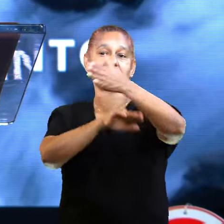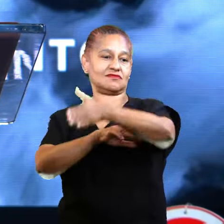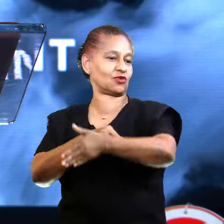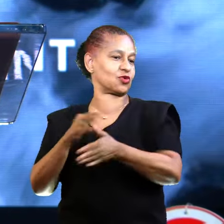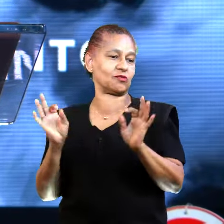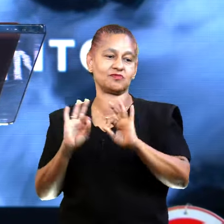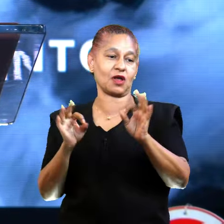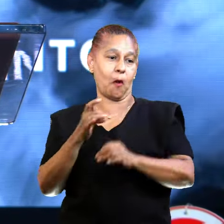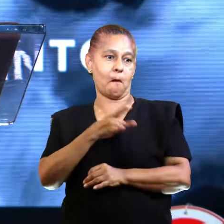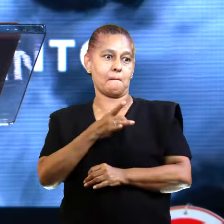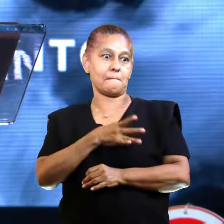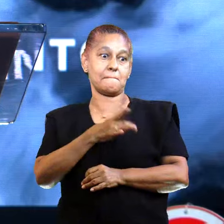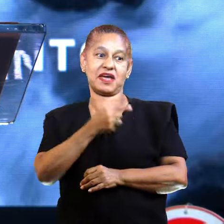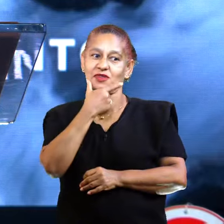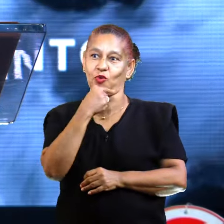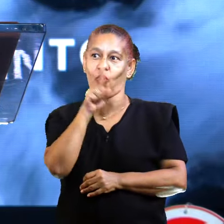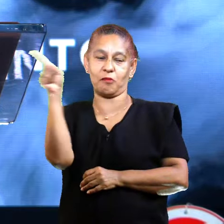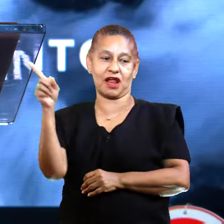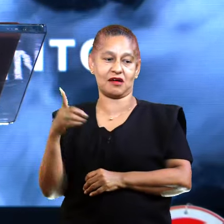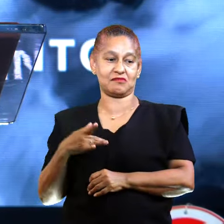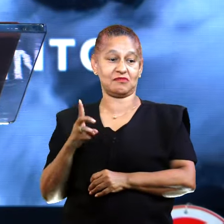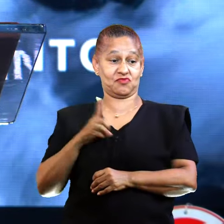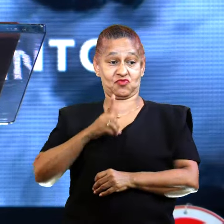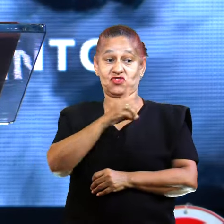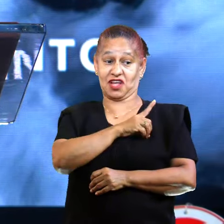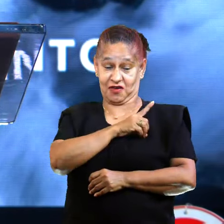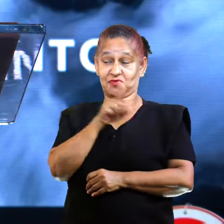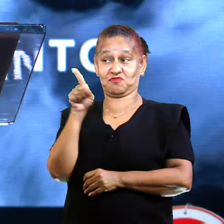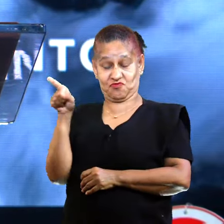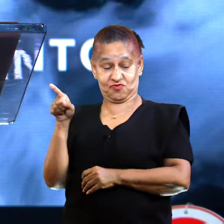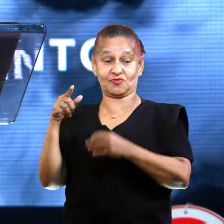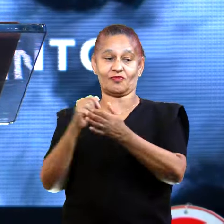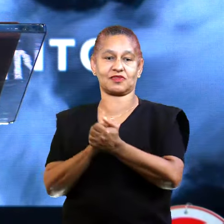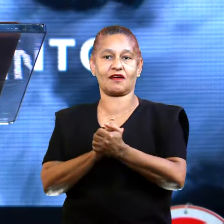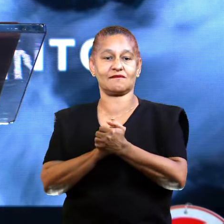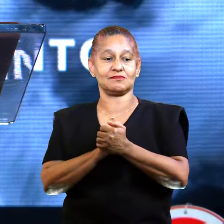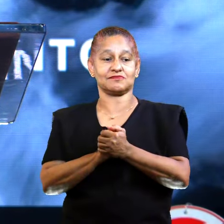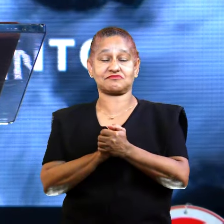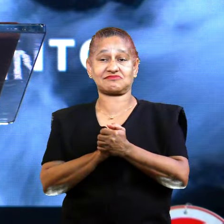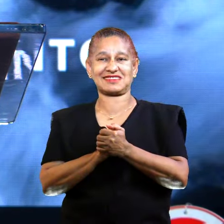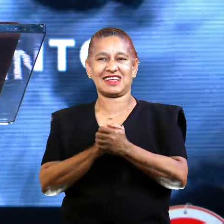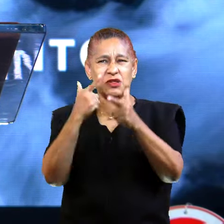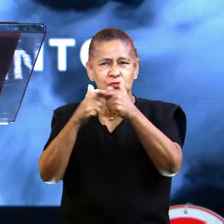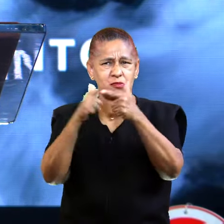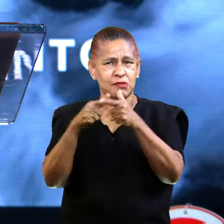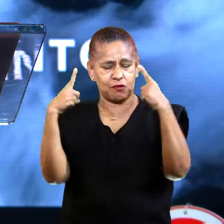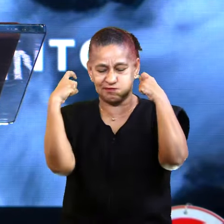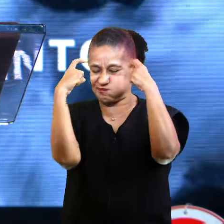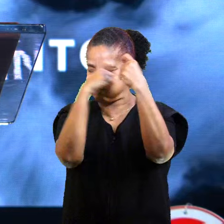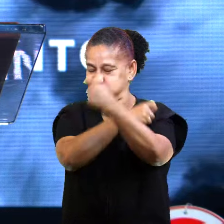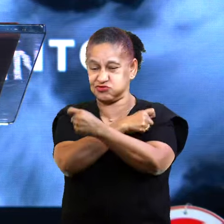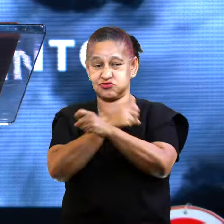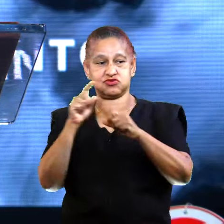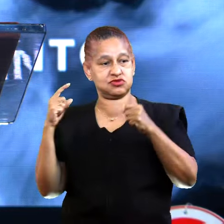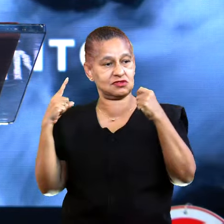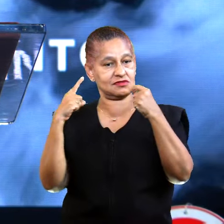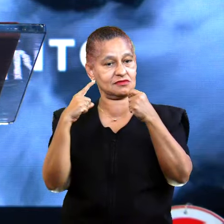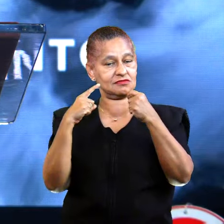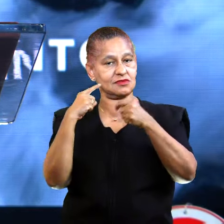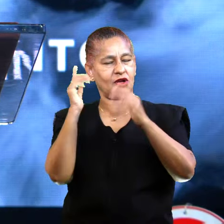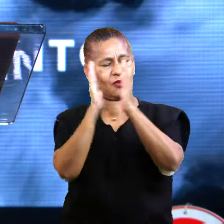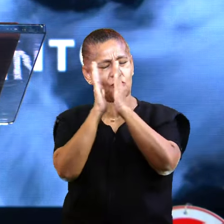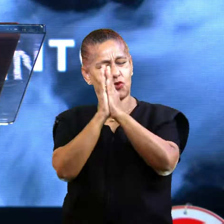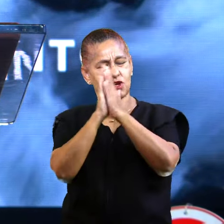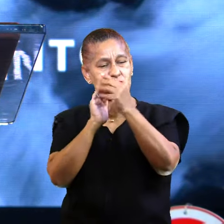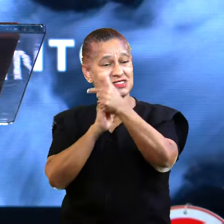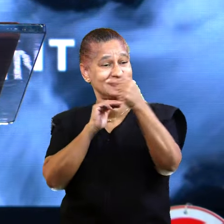É verdade. Ele não voltou. E a coisa foi ficando tensa. Nós começamos a orar por ele por volta das